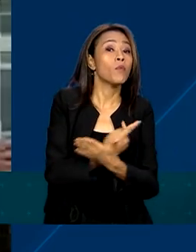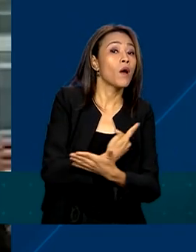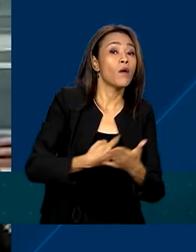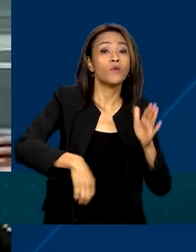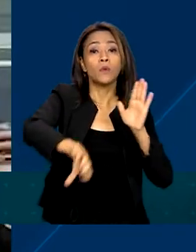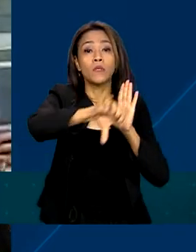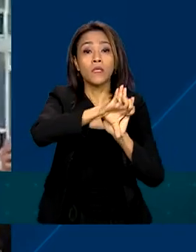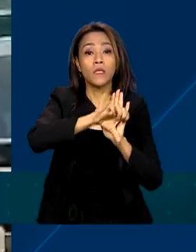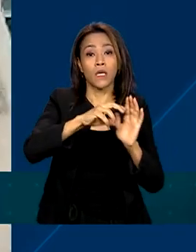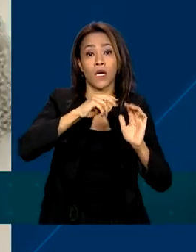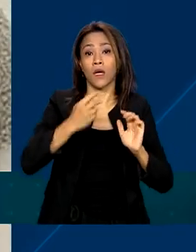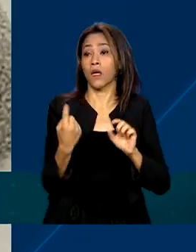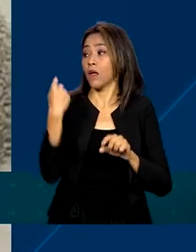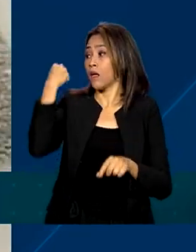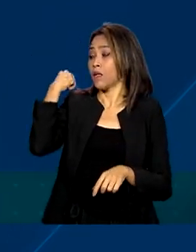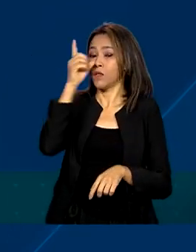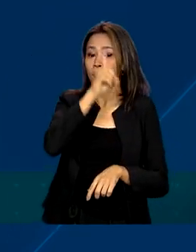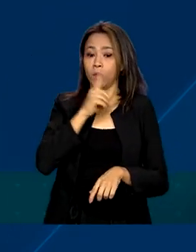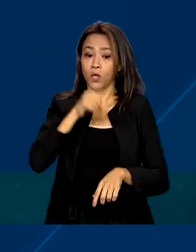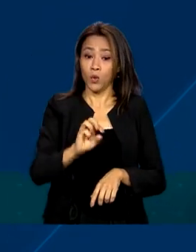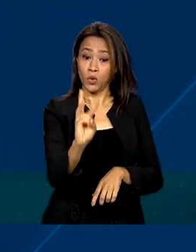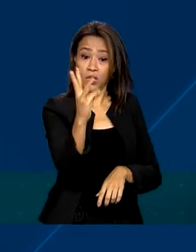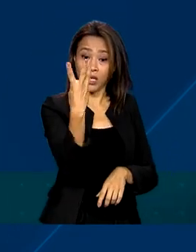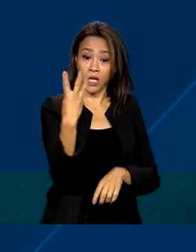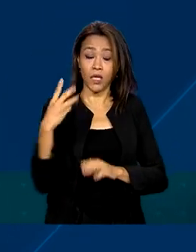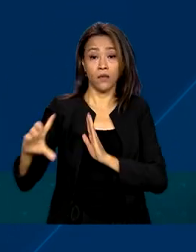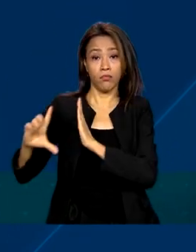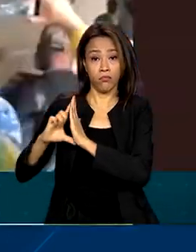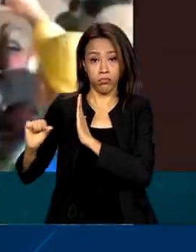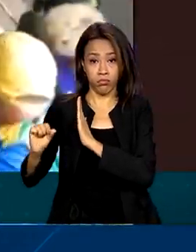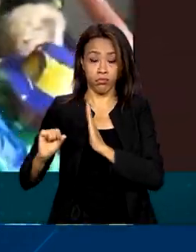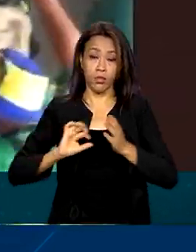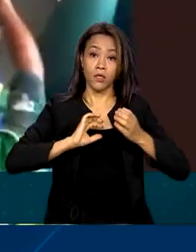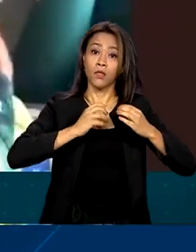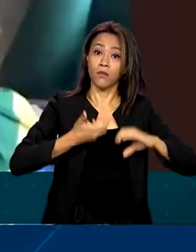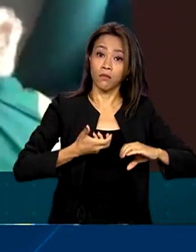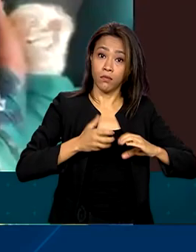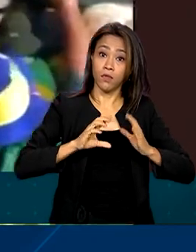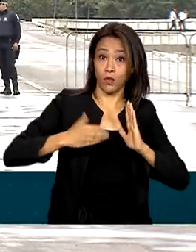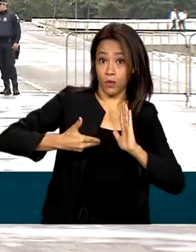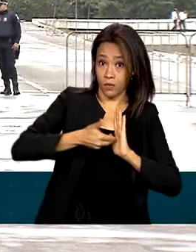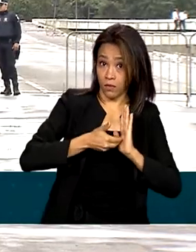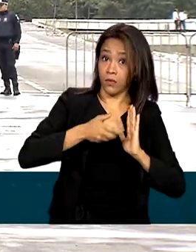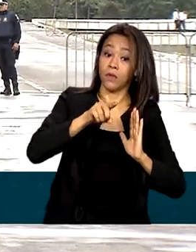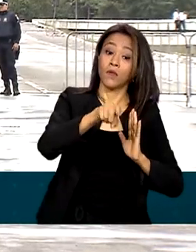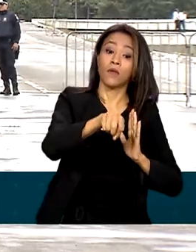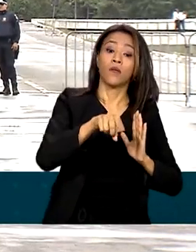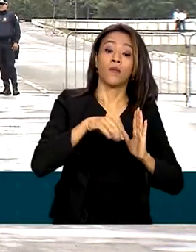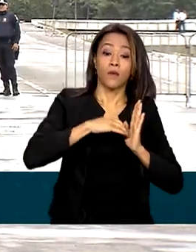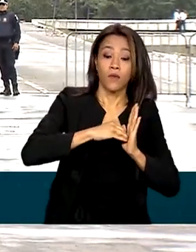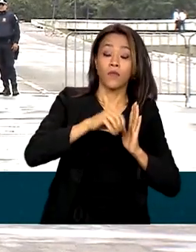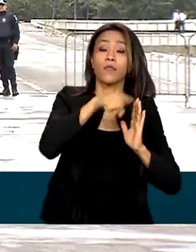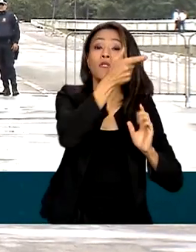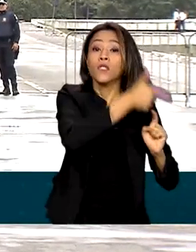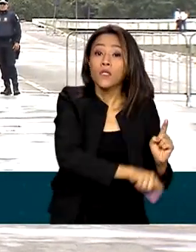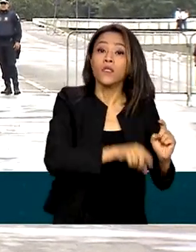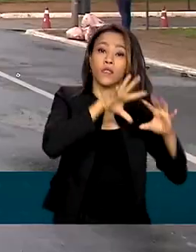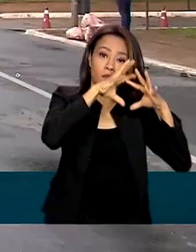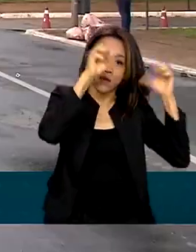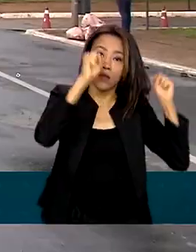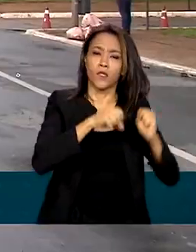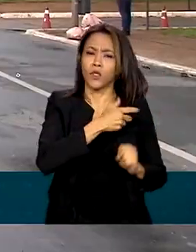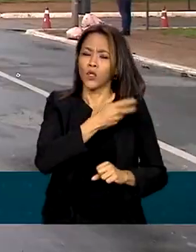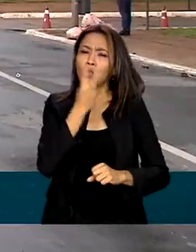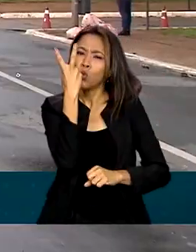quando os prédios dos três poderes foram invadidos e destruídos. Duas novas manifestações